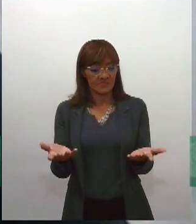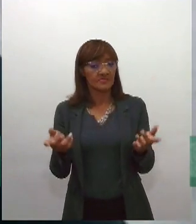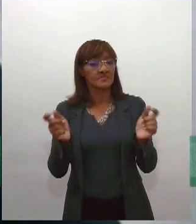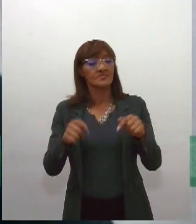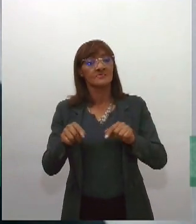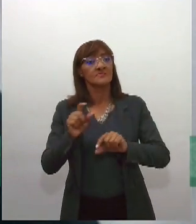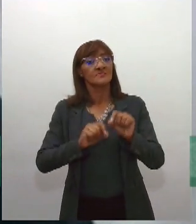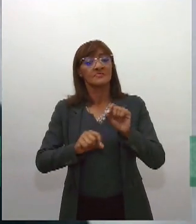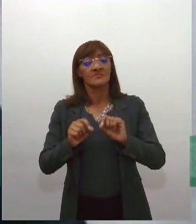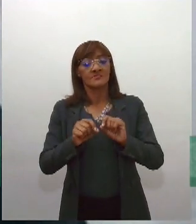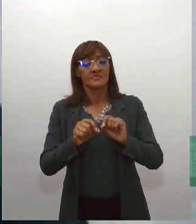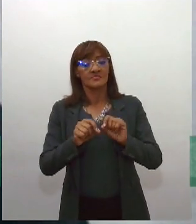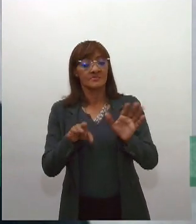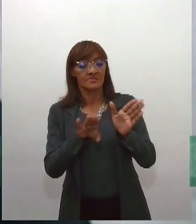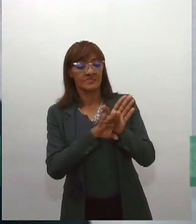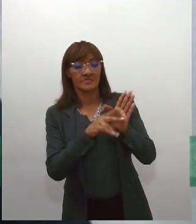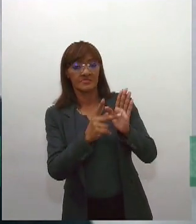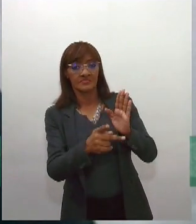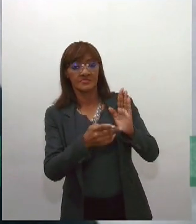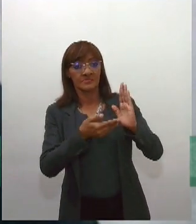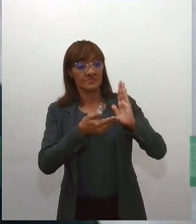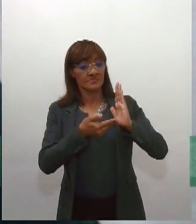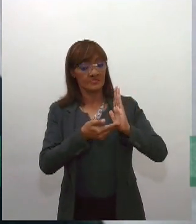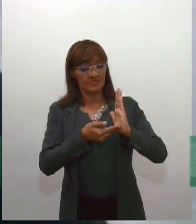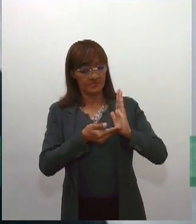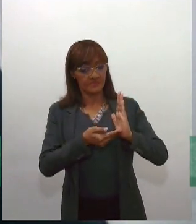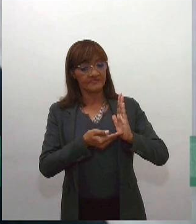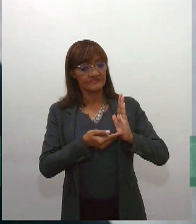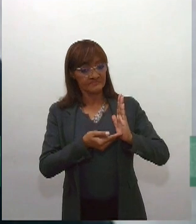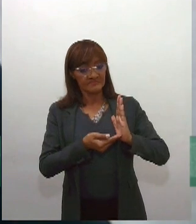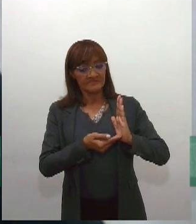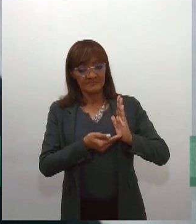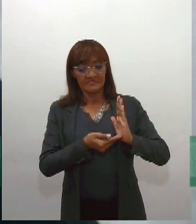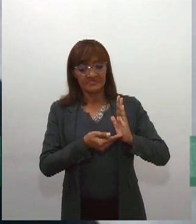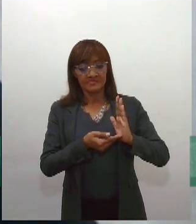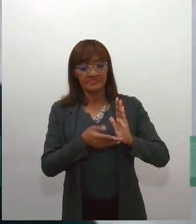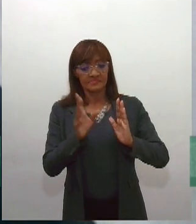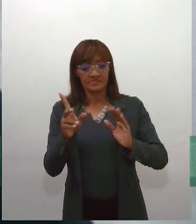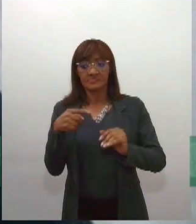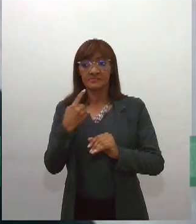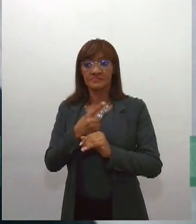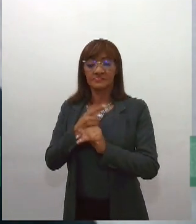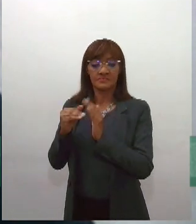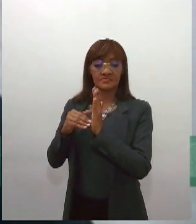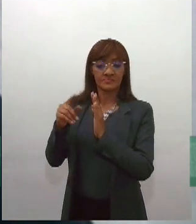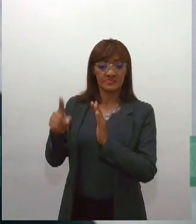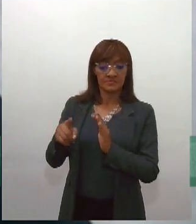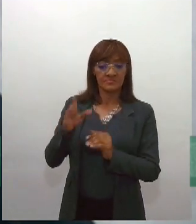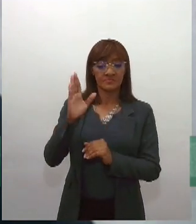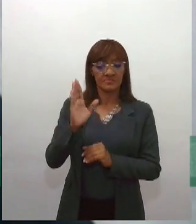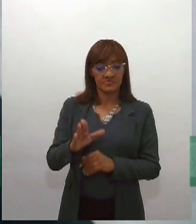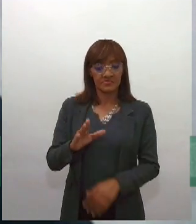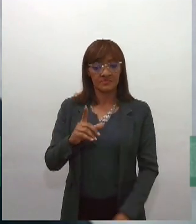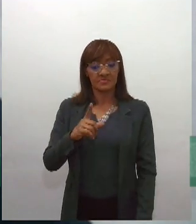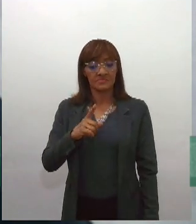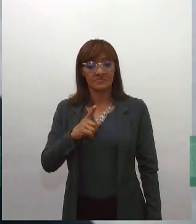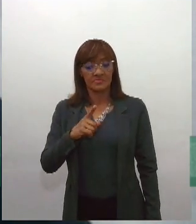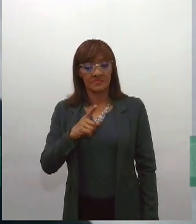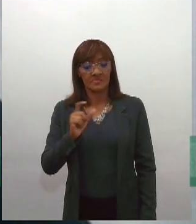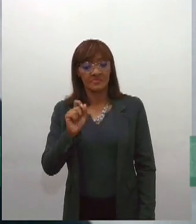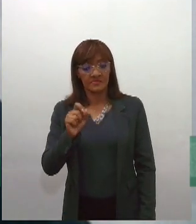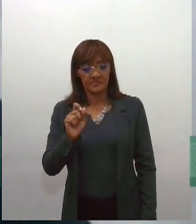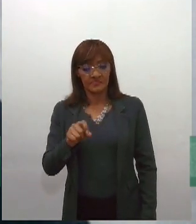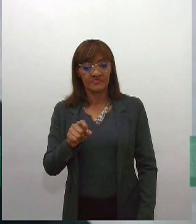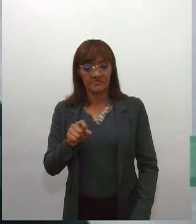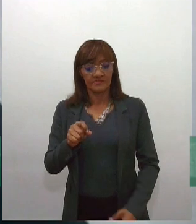dos Deputados. O nosso Congresso Nacional é bicameral, tem que ter aprovação em duas casas, é o